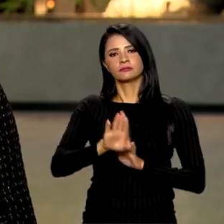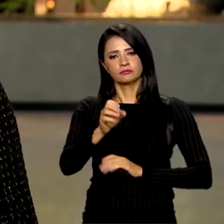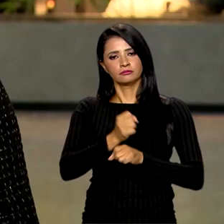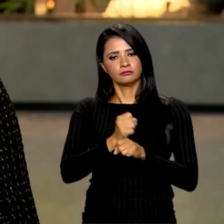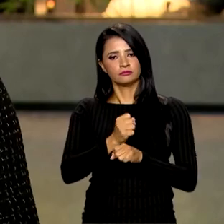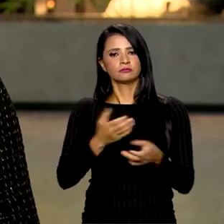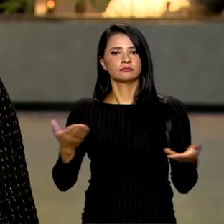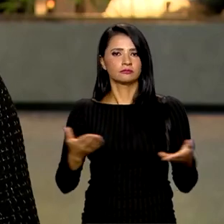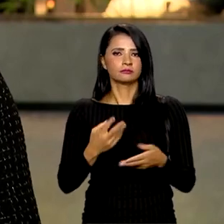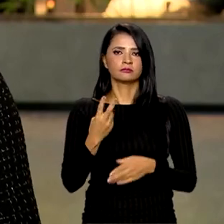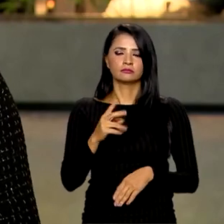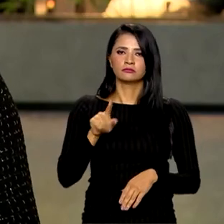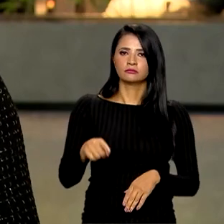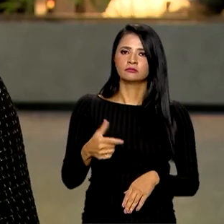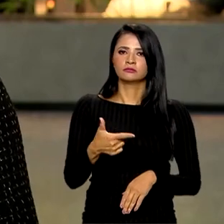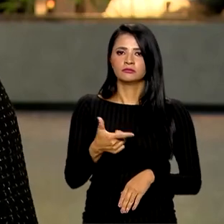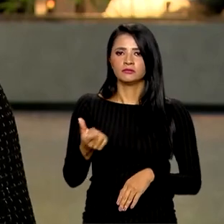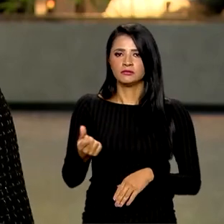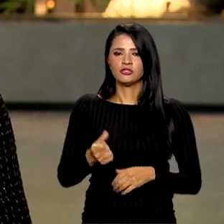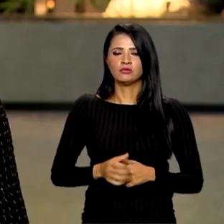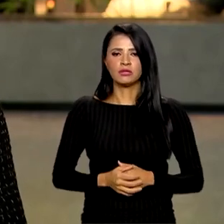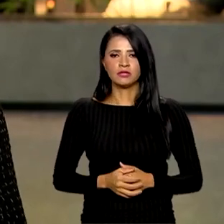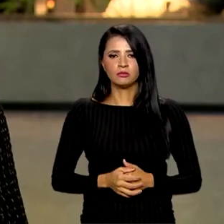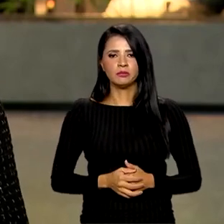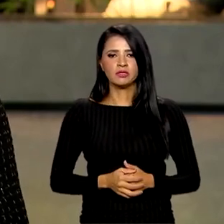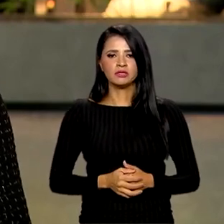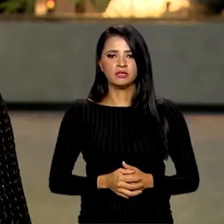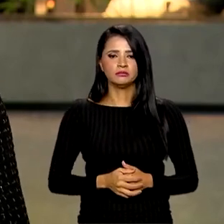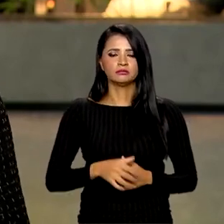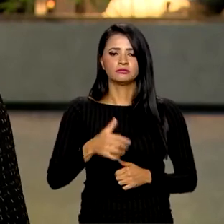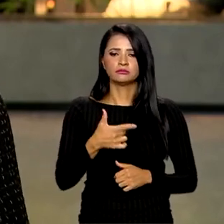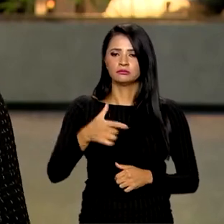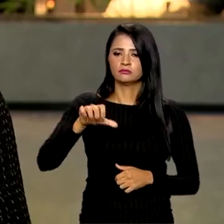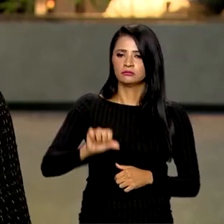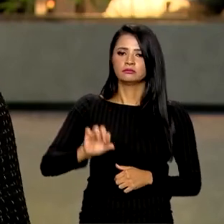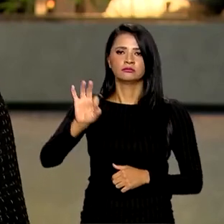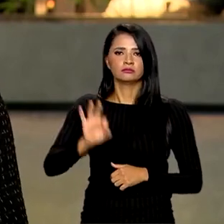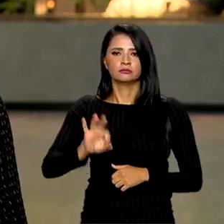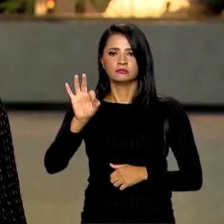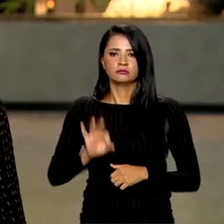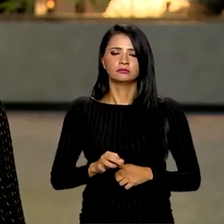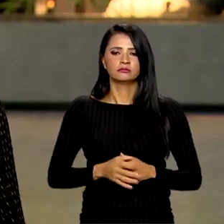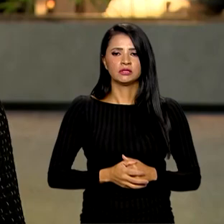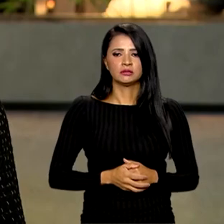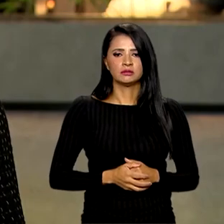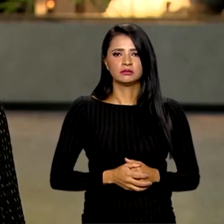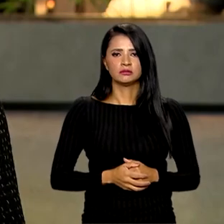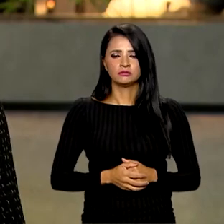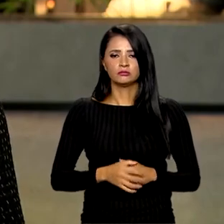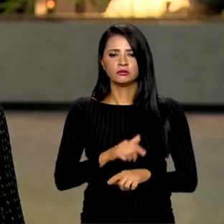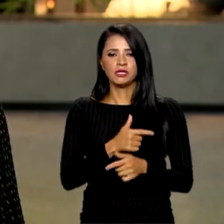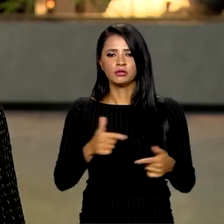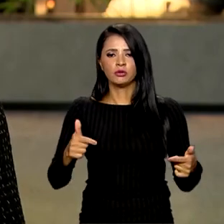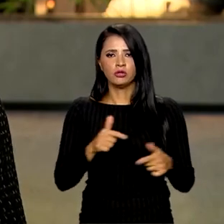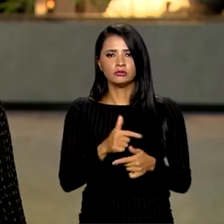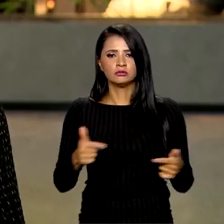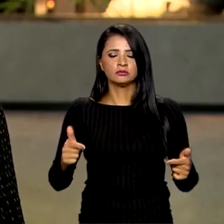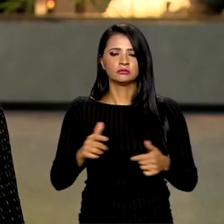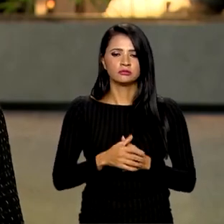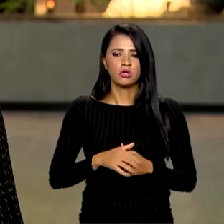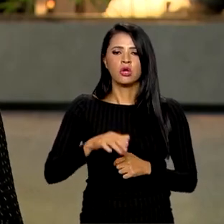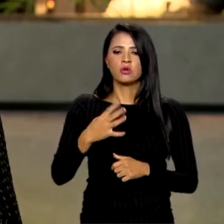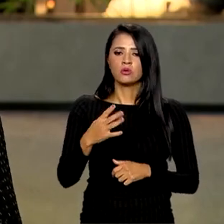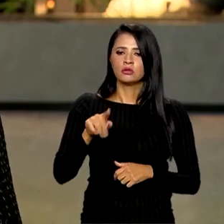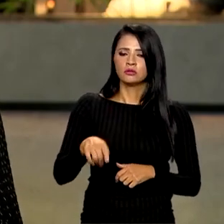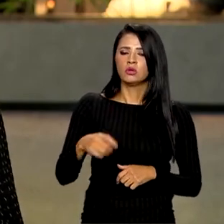ano de 2,26% para 2,29%. Em relação à inflação, mantiveram a previsão de 4,84